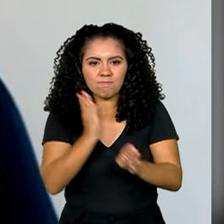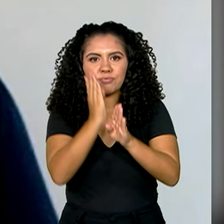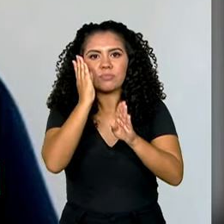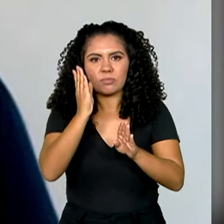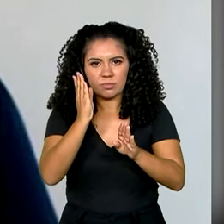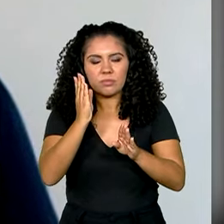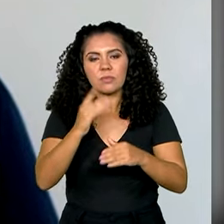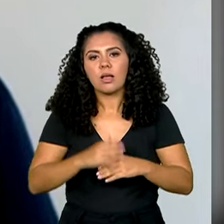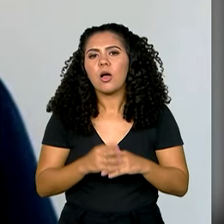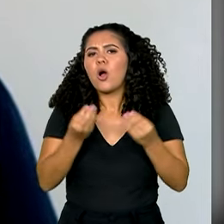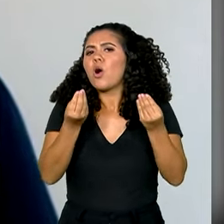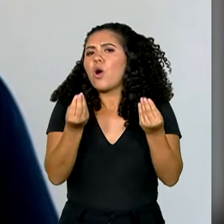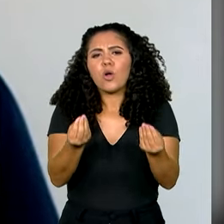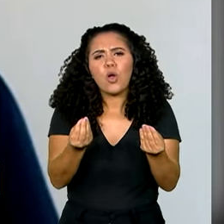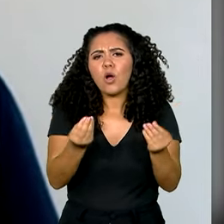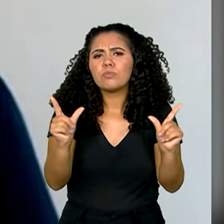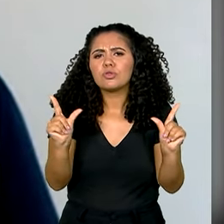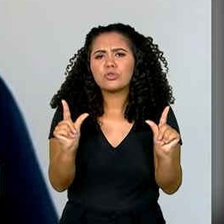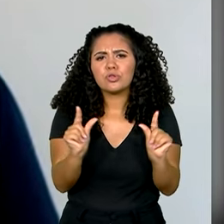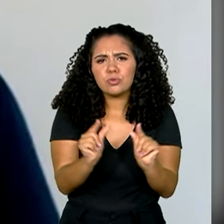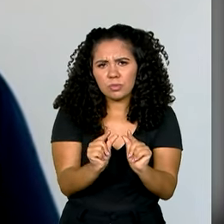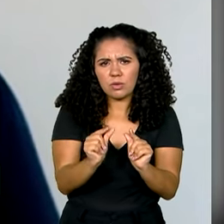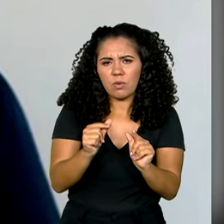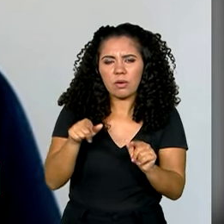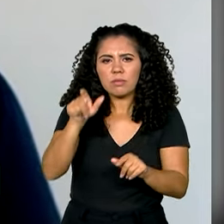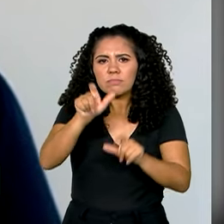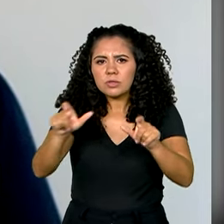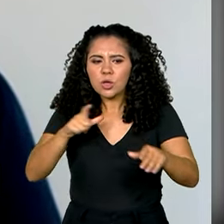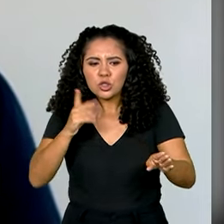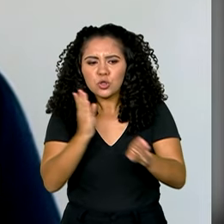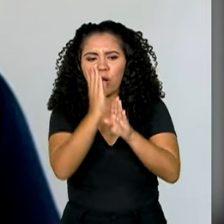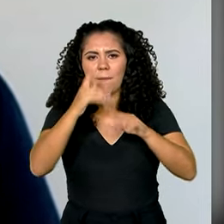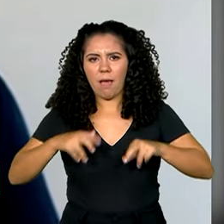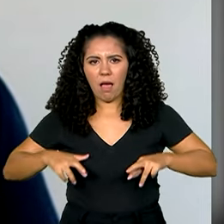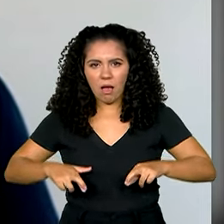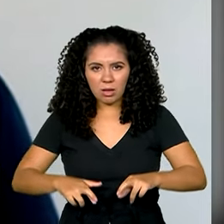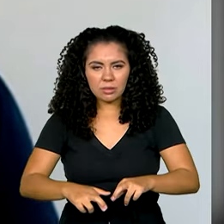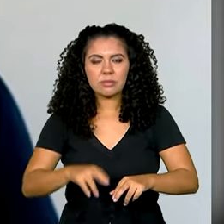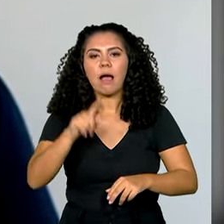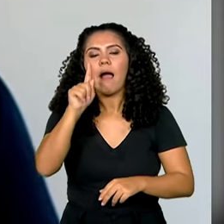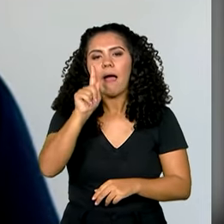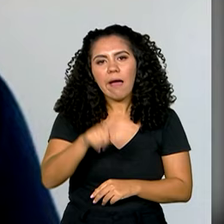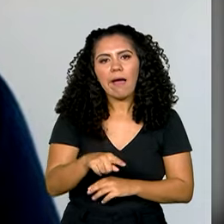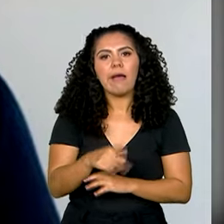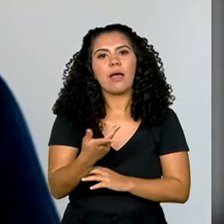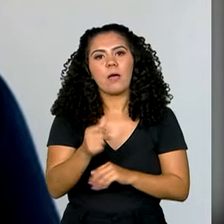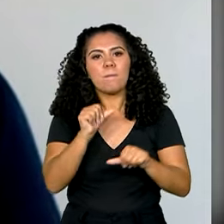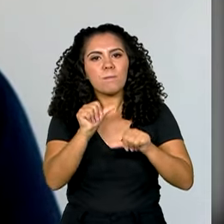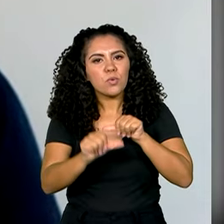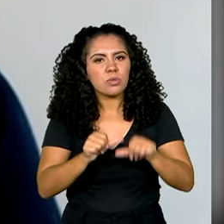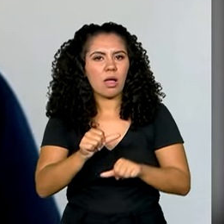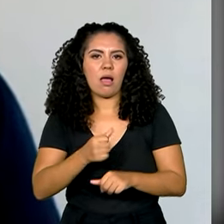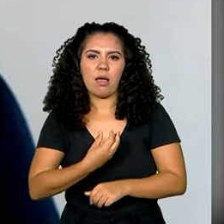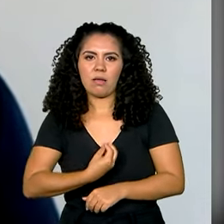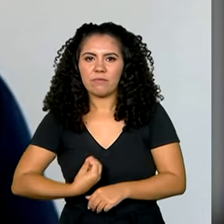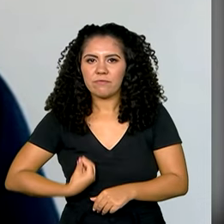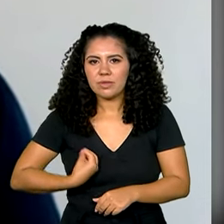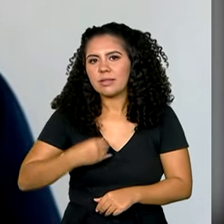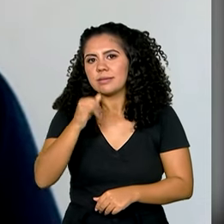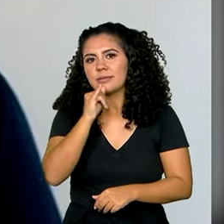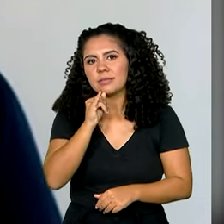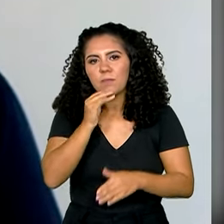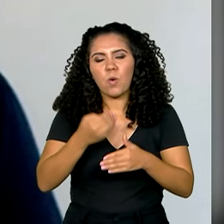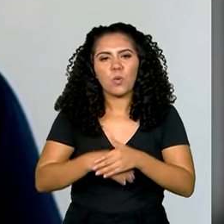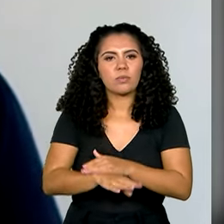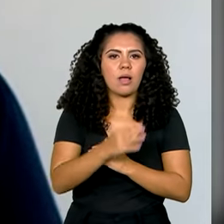diminuir casos novos. Como é que a gente diminui casos novos? É fundamentalmente mudando hábitos de vida, certo? Como o